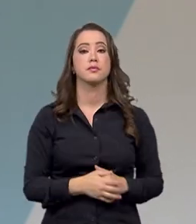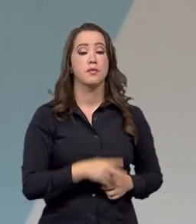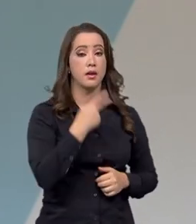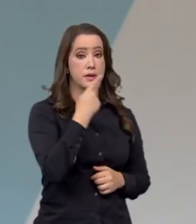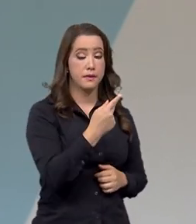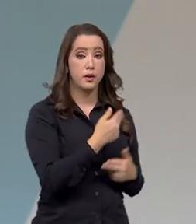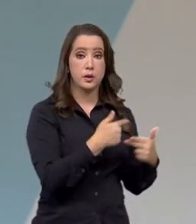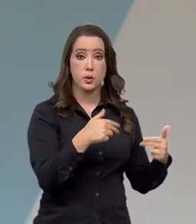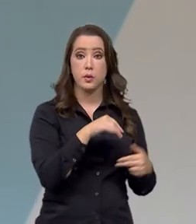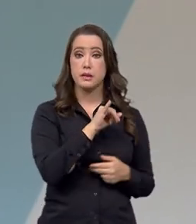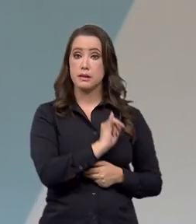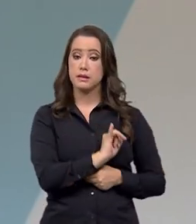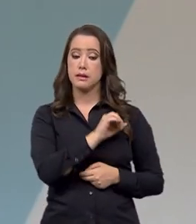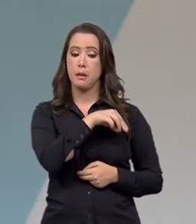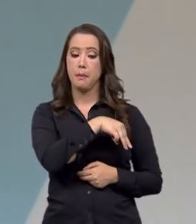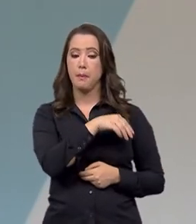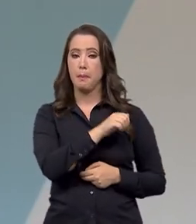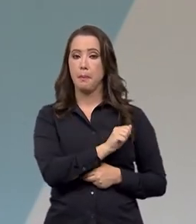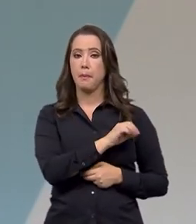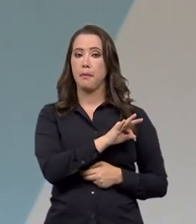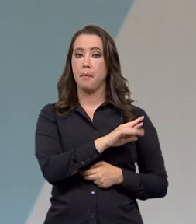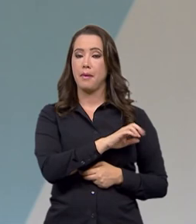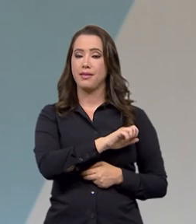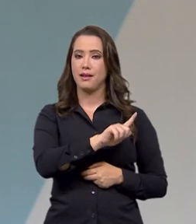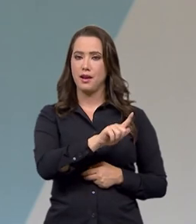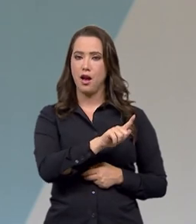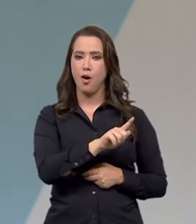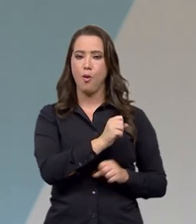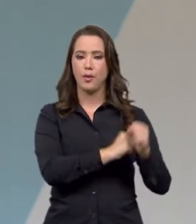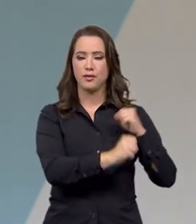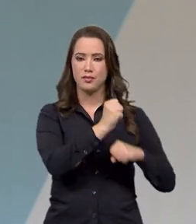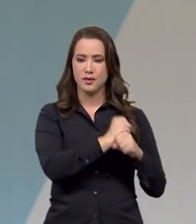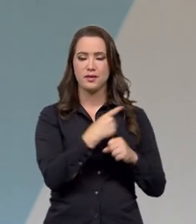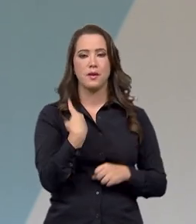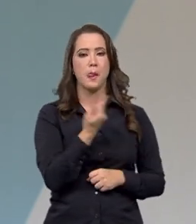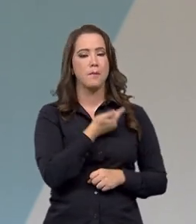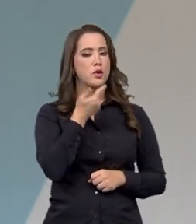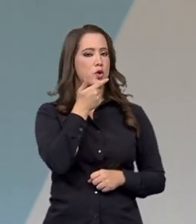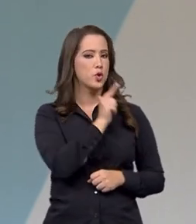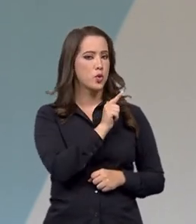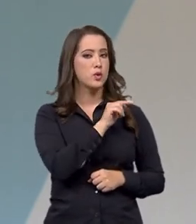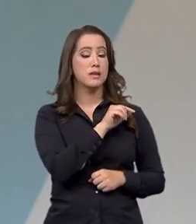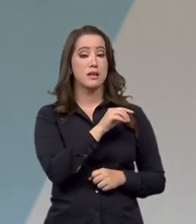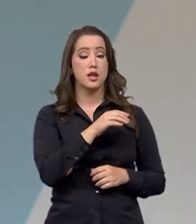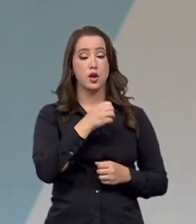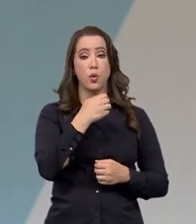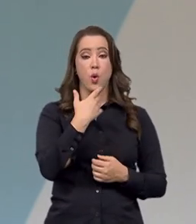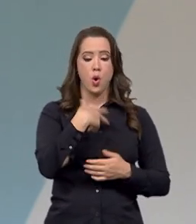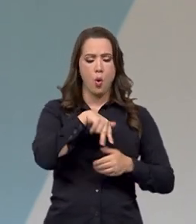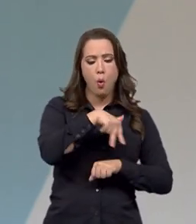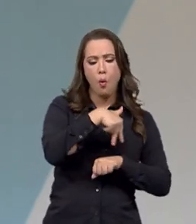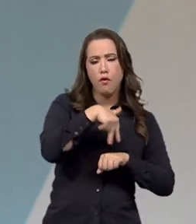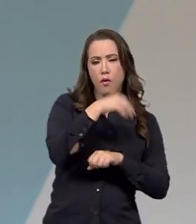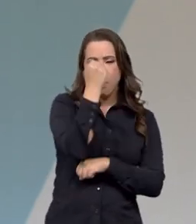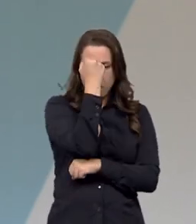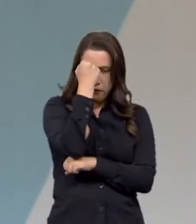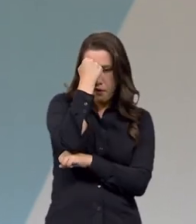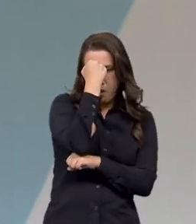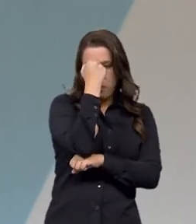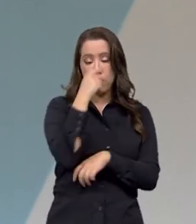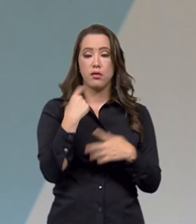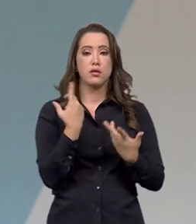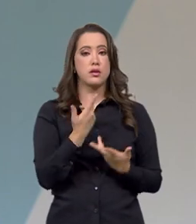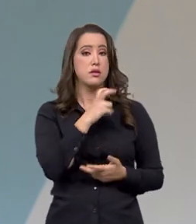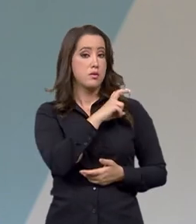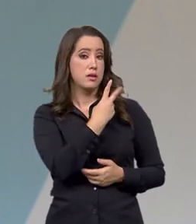materiais. No ano passado, o último foi o forró, esse reconhecimento por meio do IFAM. São 52 expressões